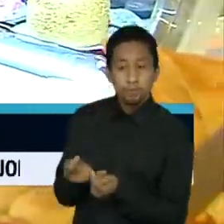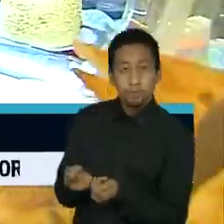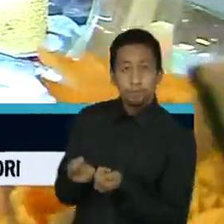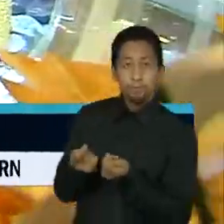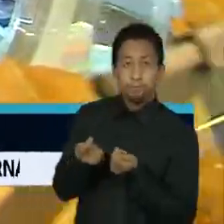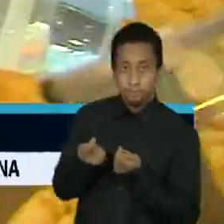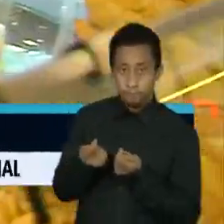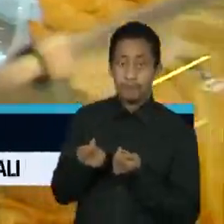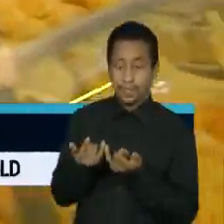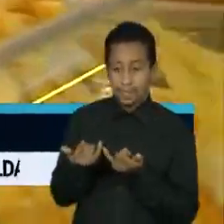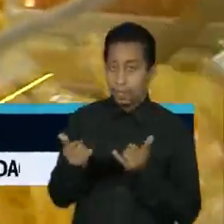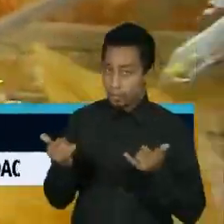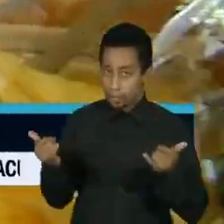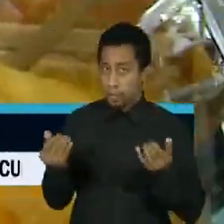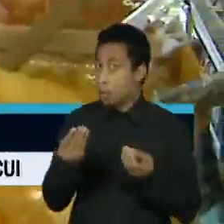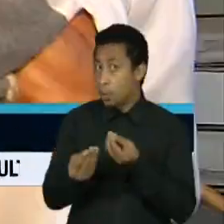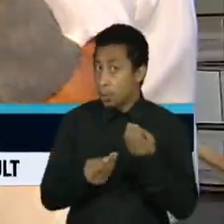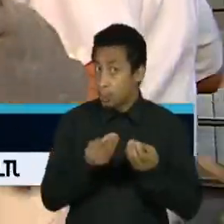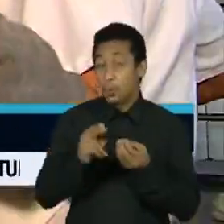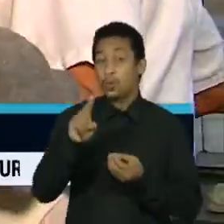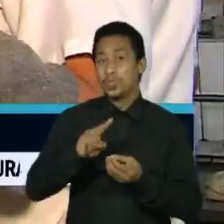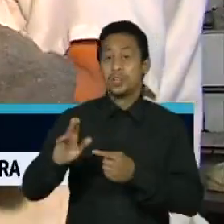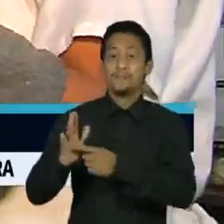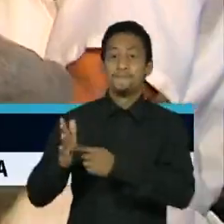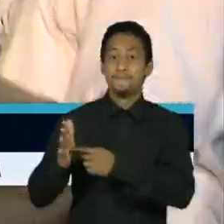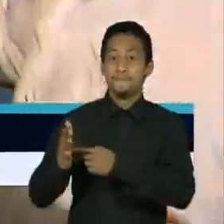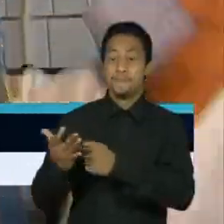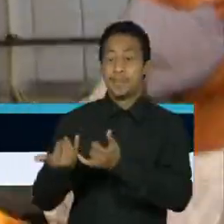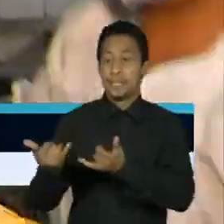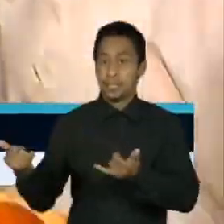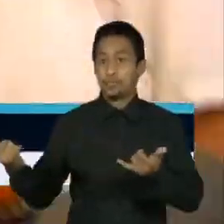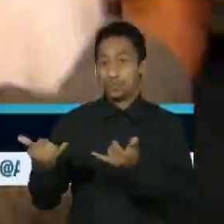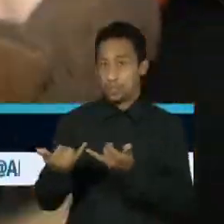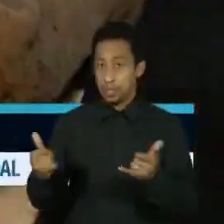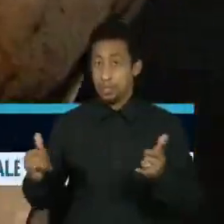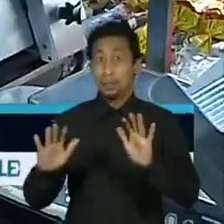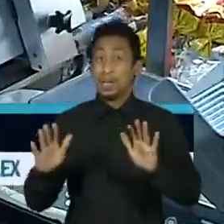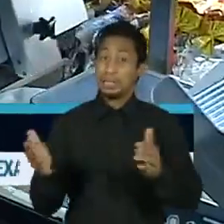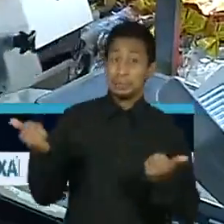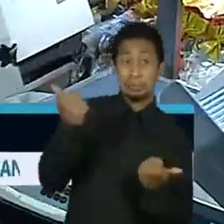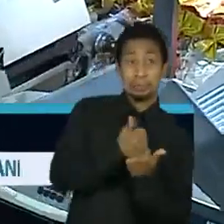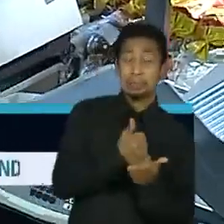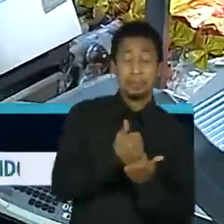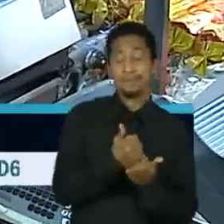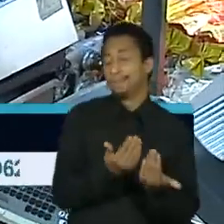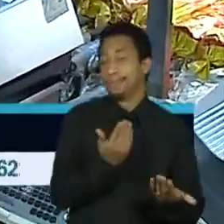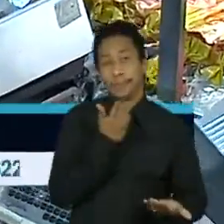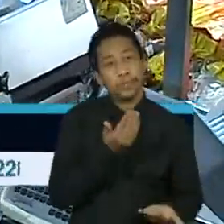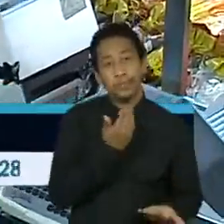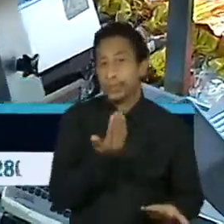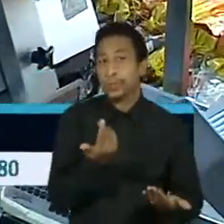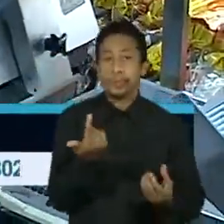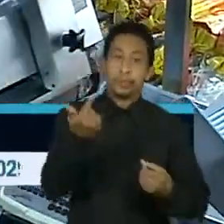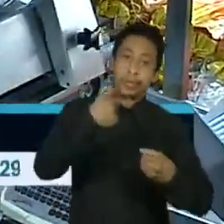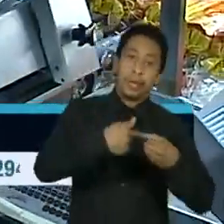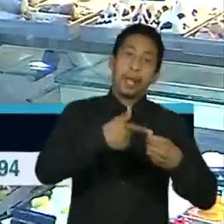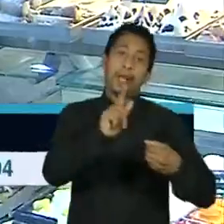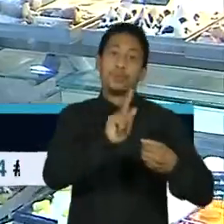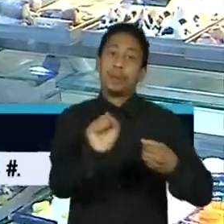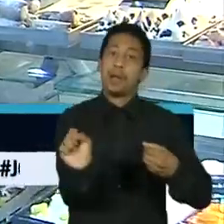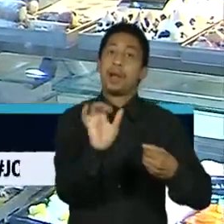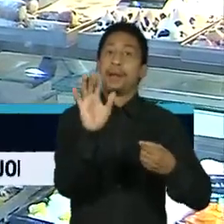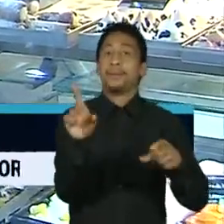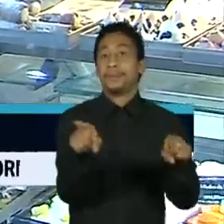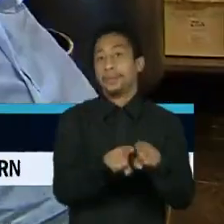conta de energia usando o gerador. Mas a substituição não valeu a pena, porque a gasolina também ficou mais cara.